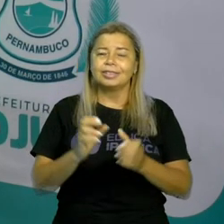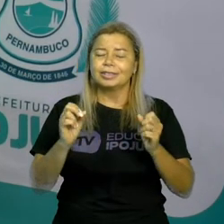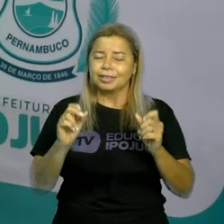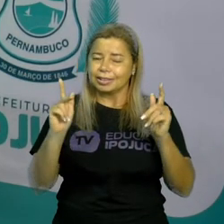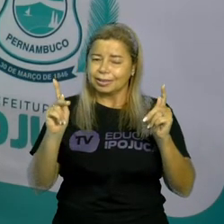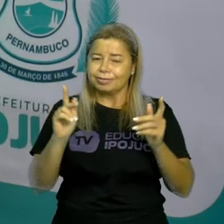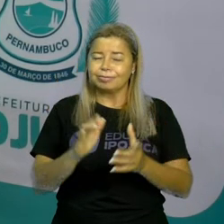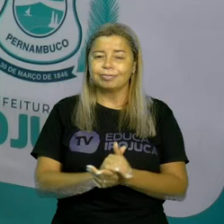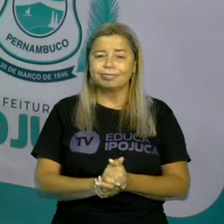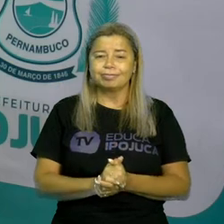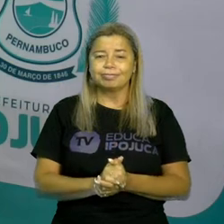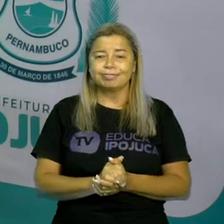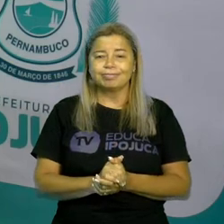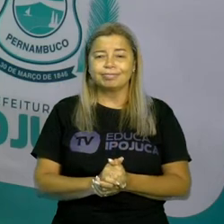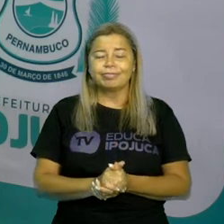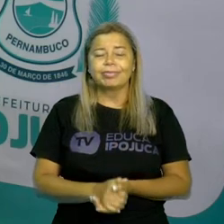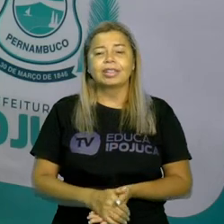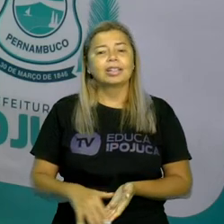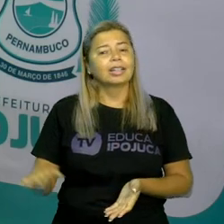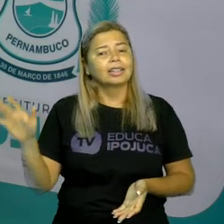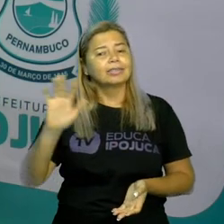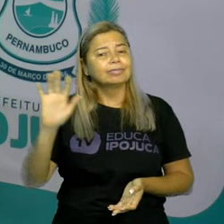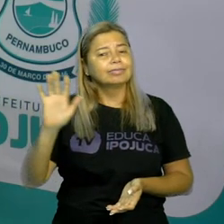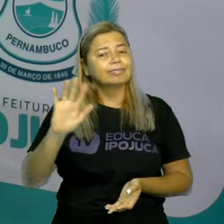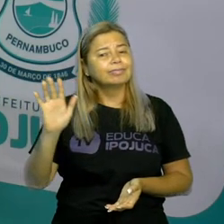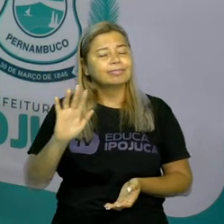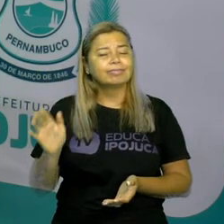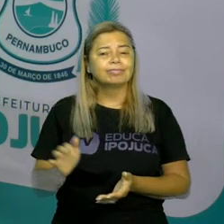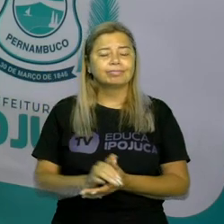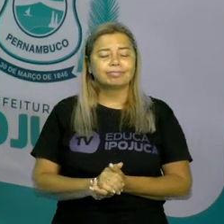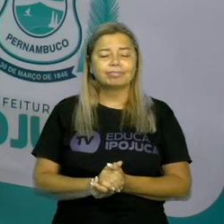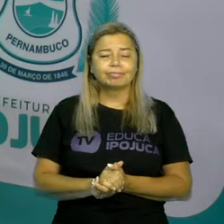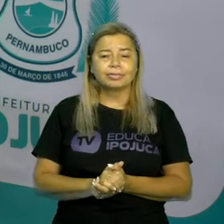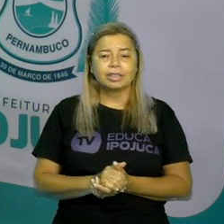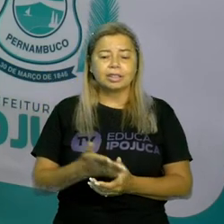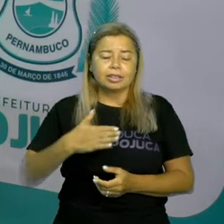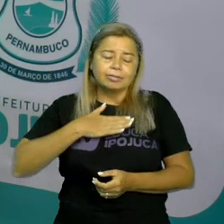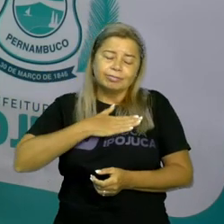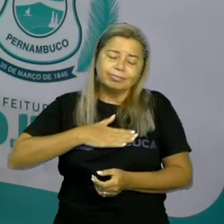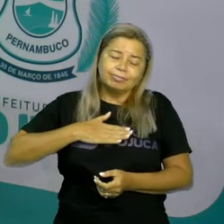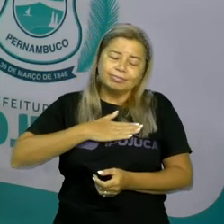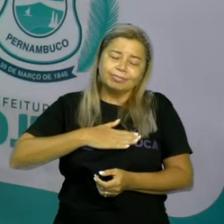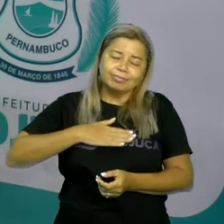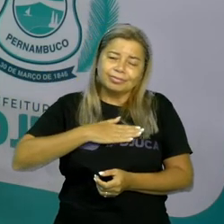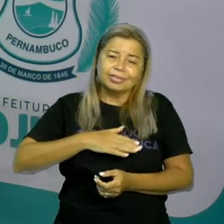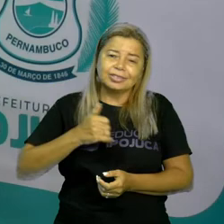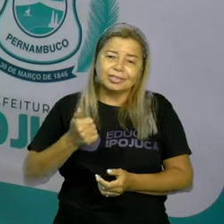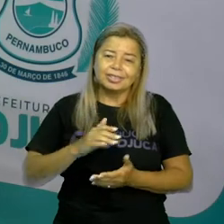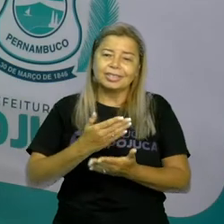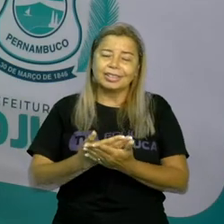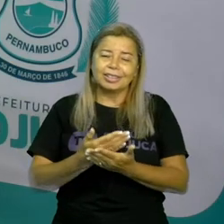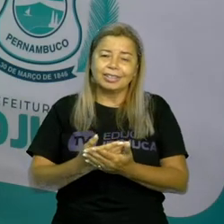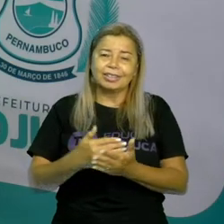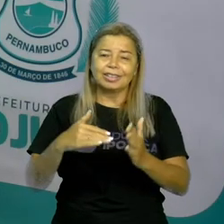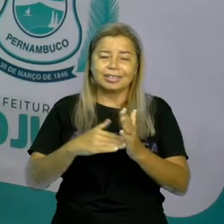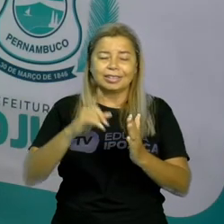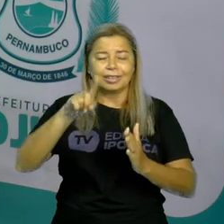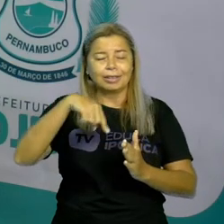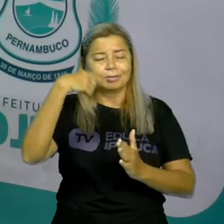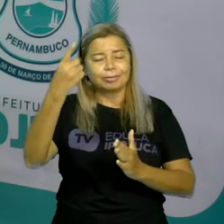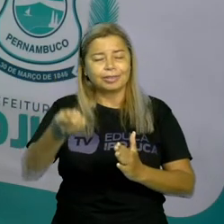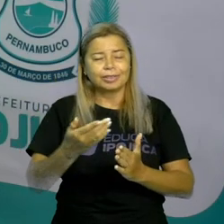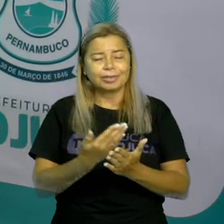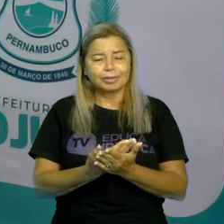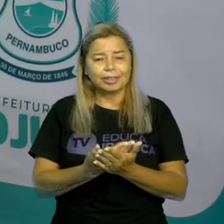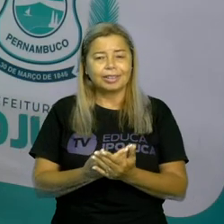certo? Eu me desperto de vocês. Espero que tenham gostado da aula. Até a próxima aula, se